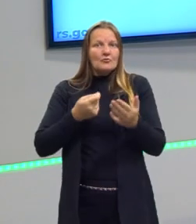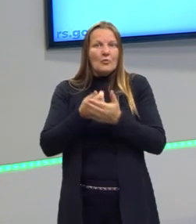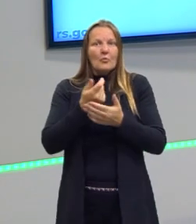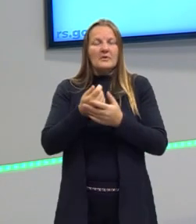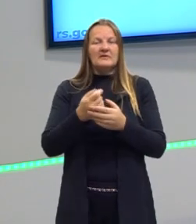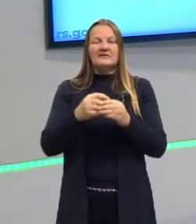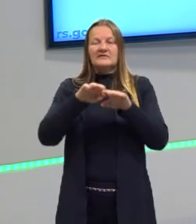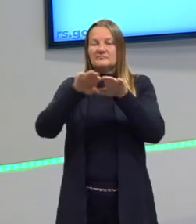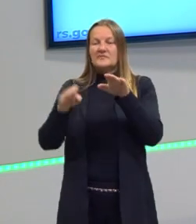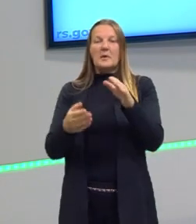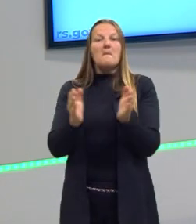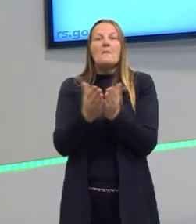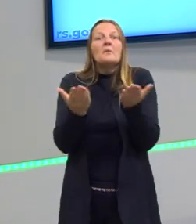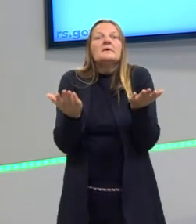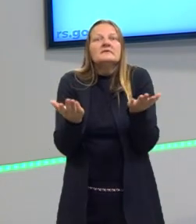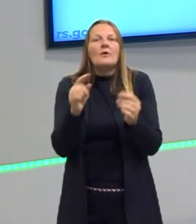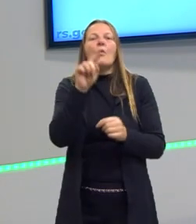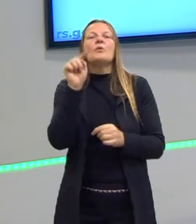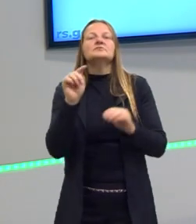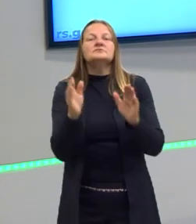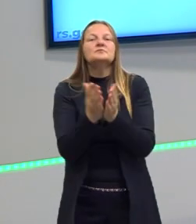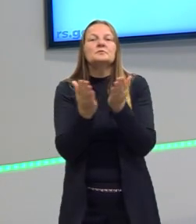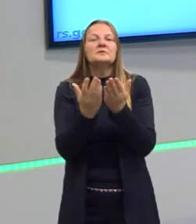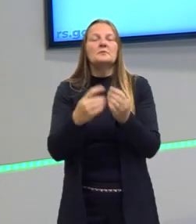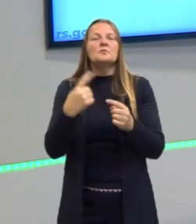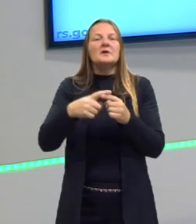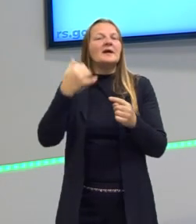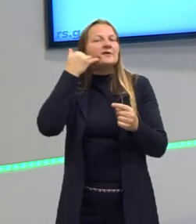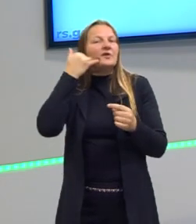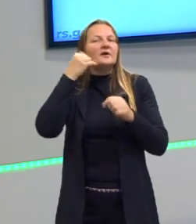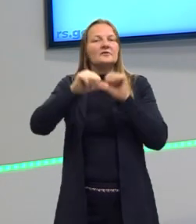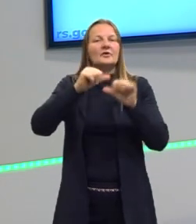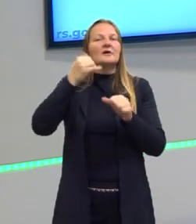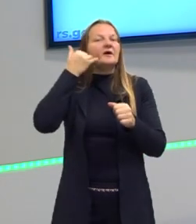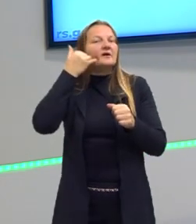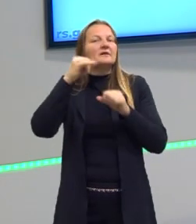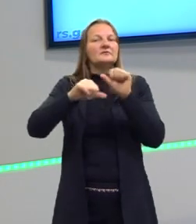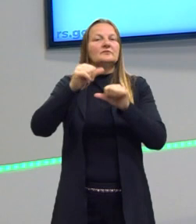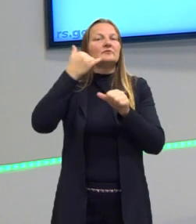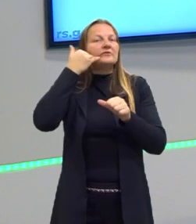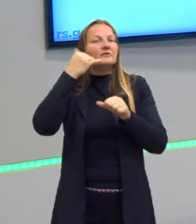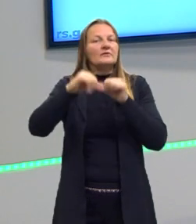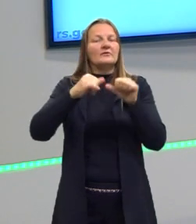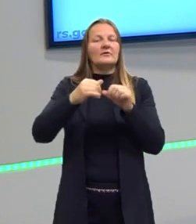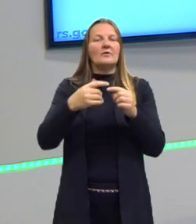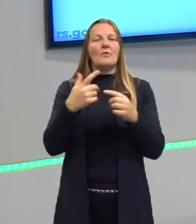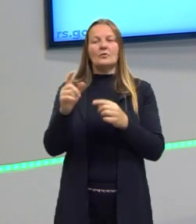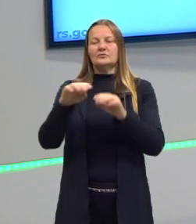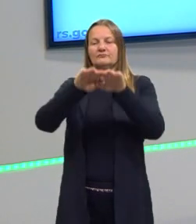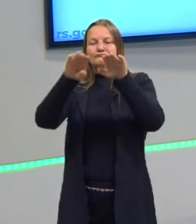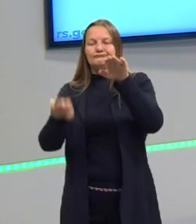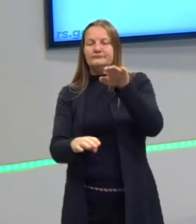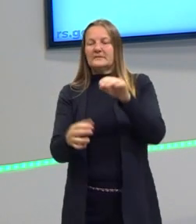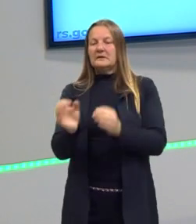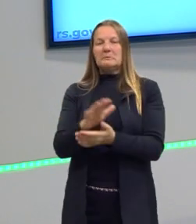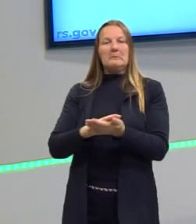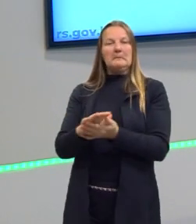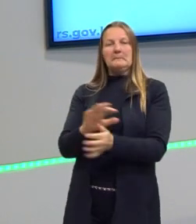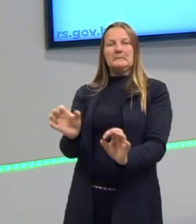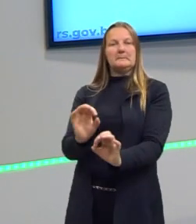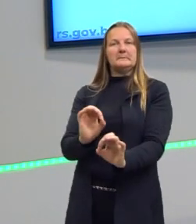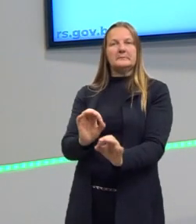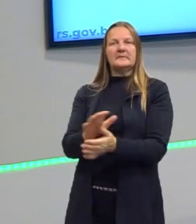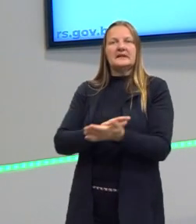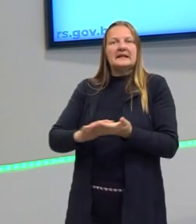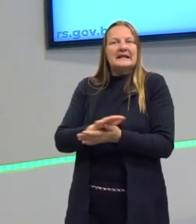a pobreza, né? Porque a necessidade de nós trocarmos tantos os nossos bens, se por outro lado existe uma desigualdade tão grande, aumentando